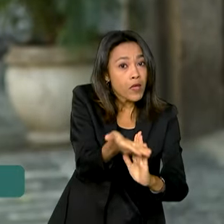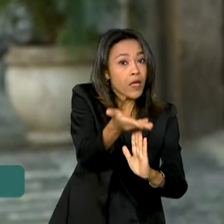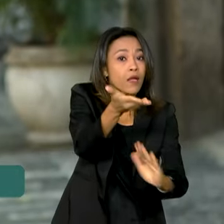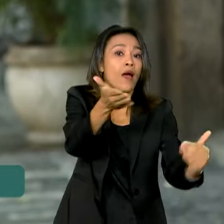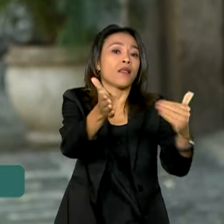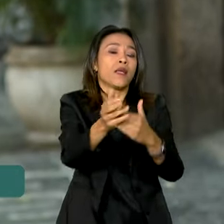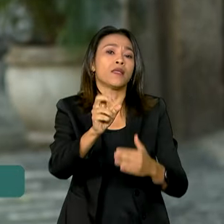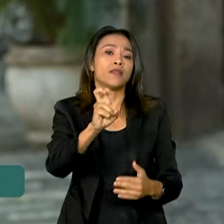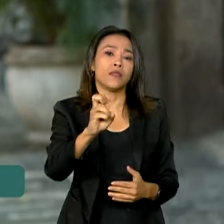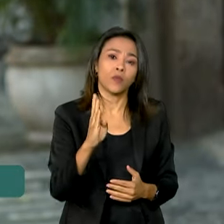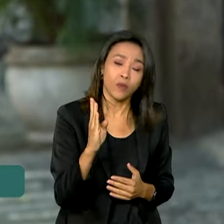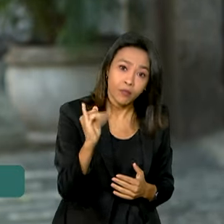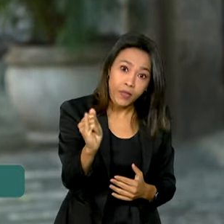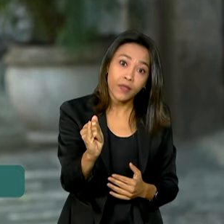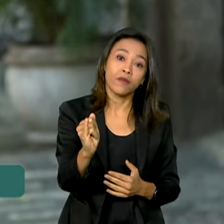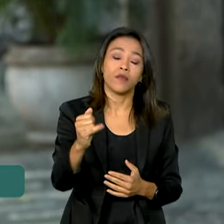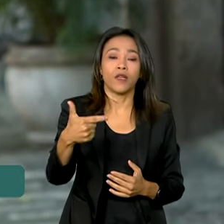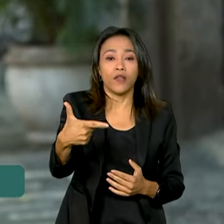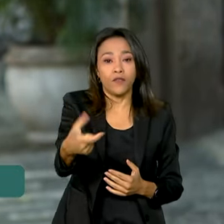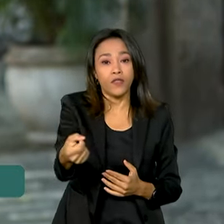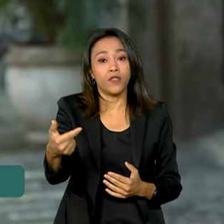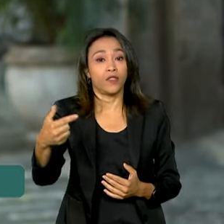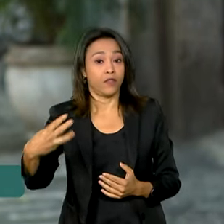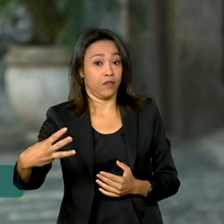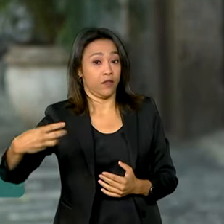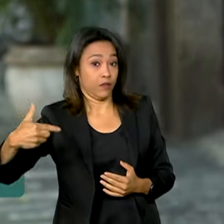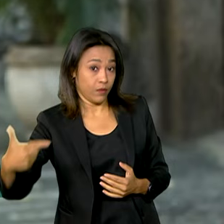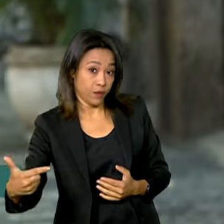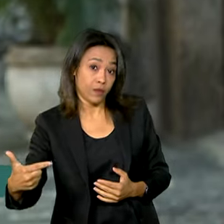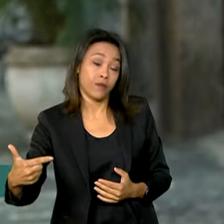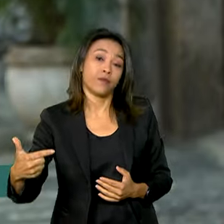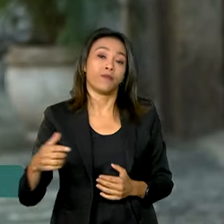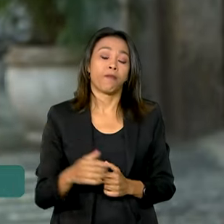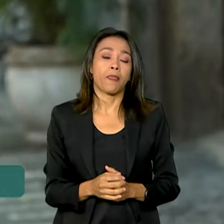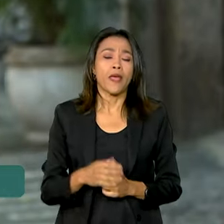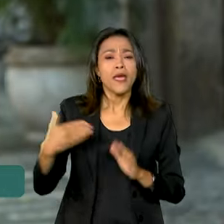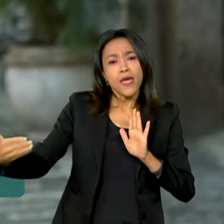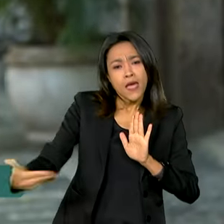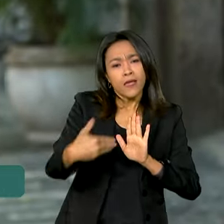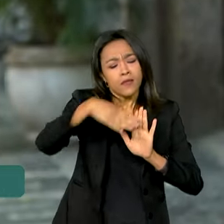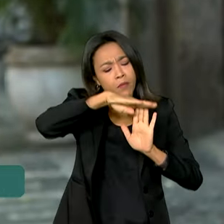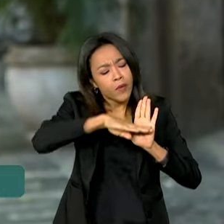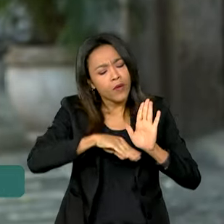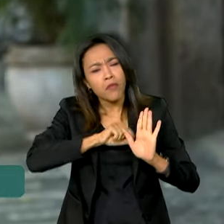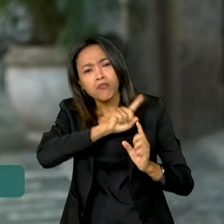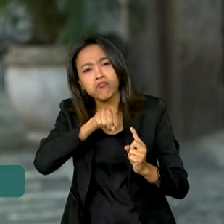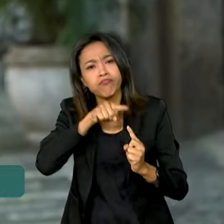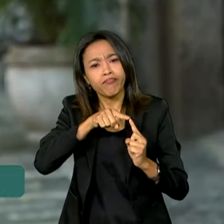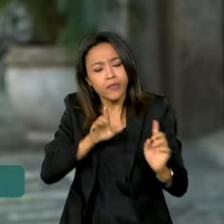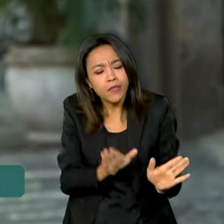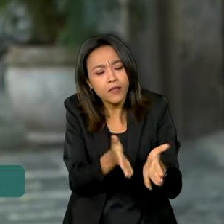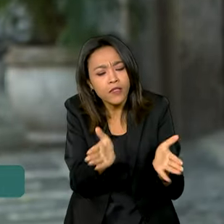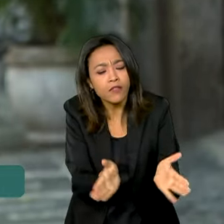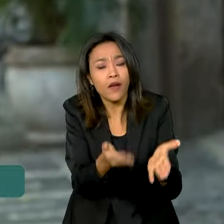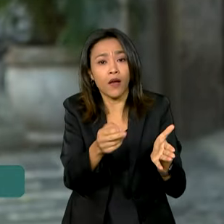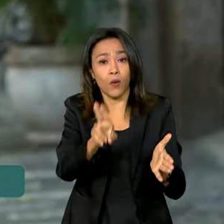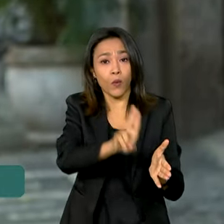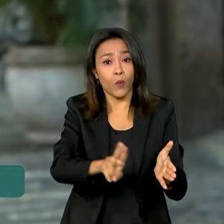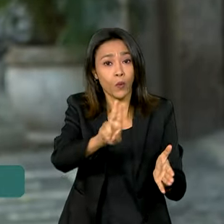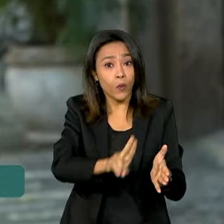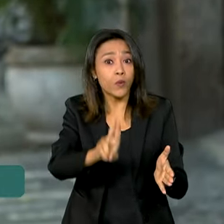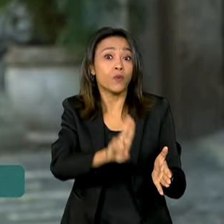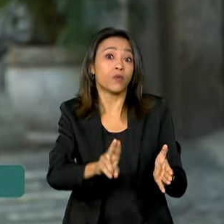bilhões em 2032. O programa pretende incentivar o uso do combustível em